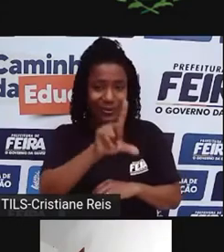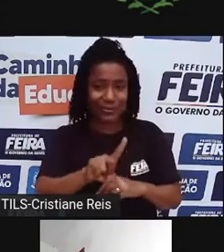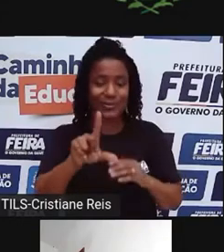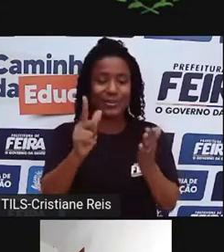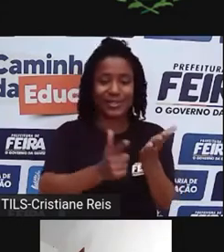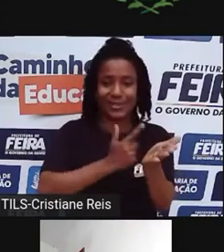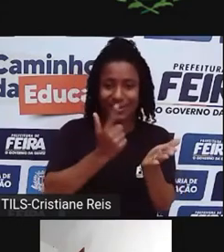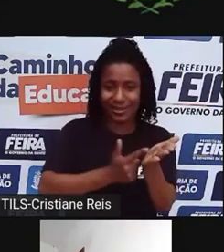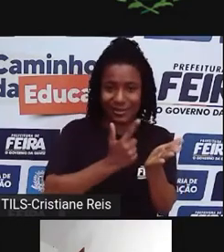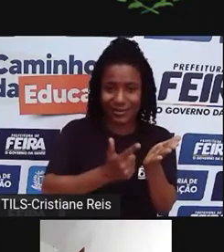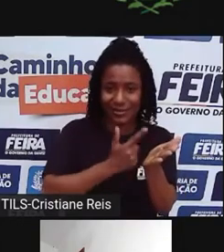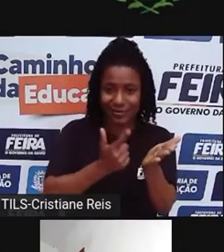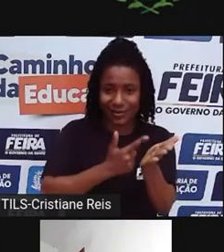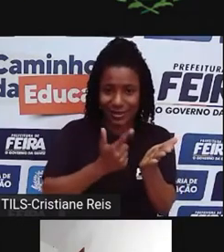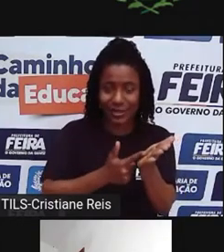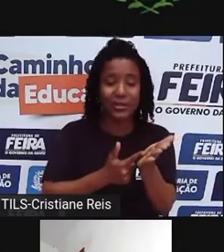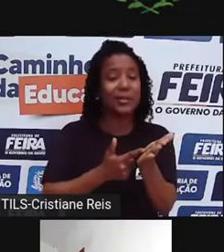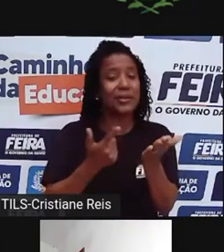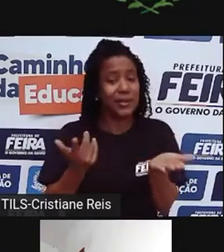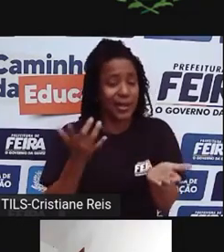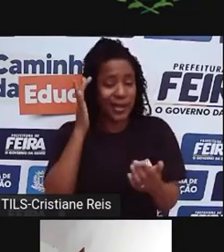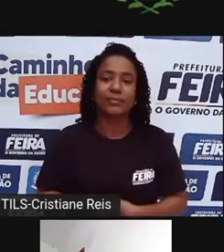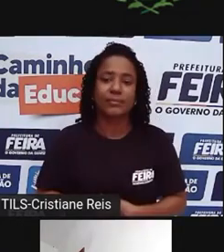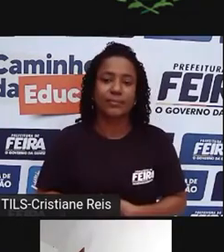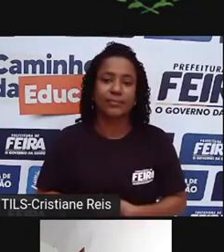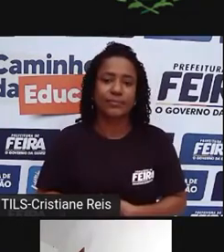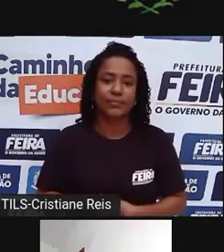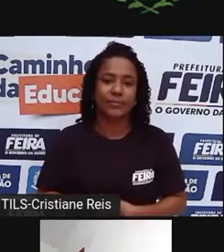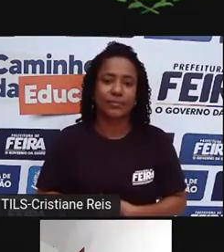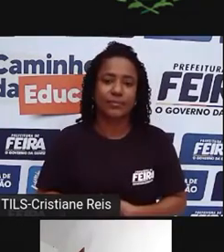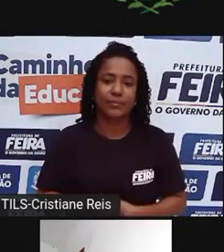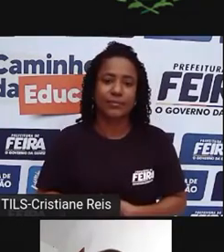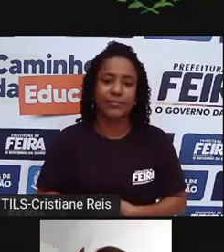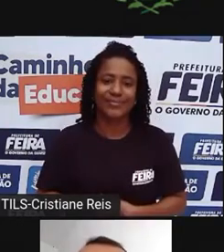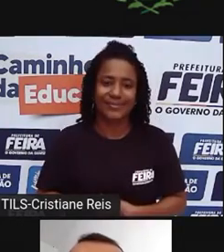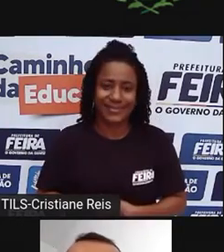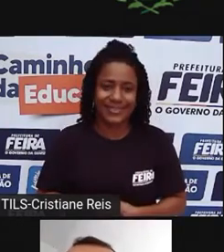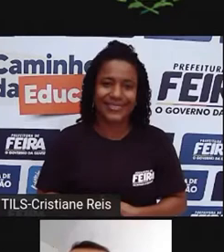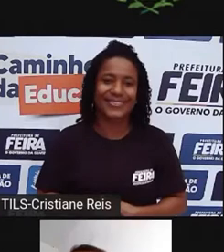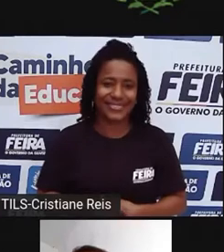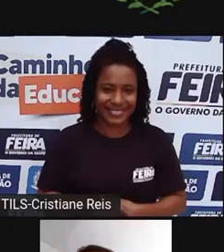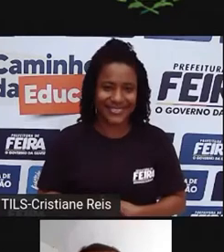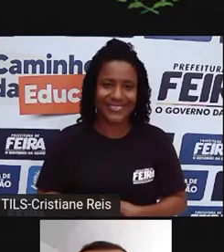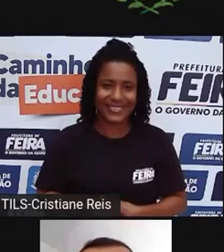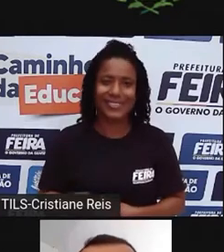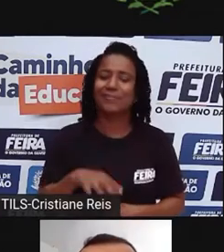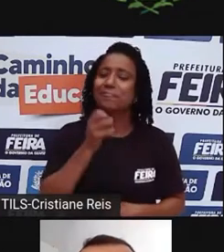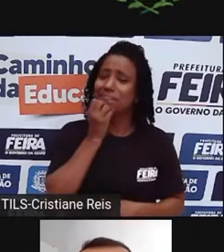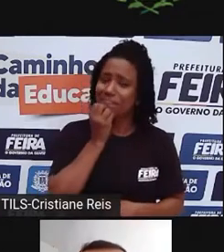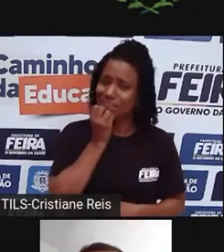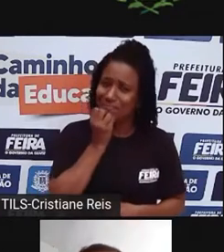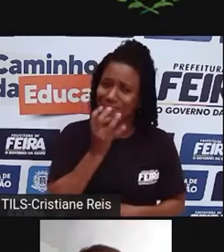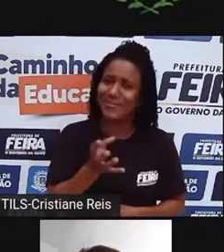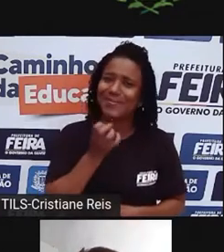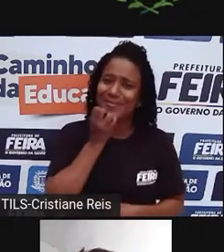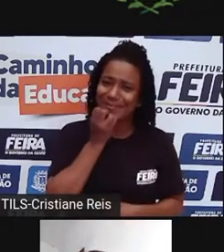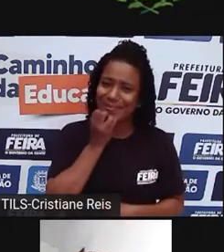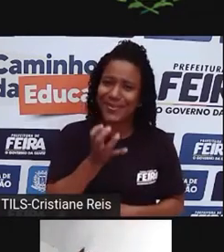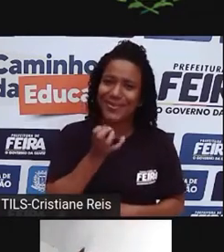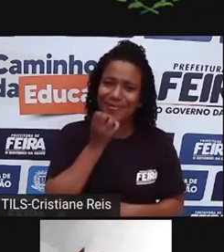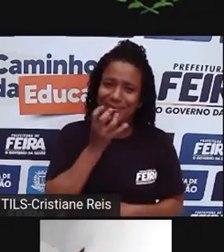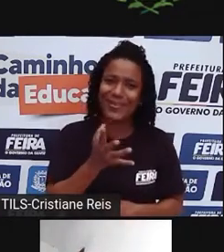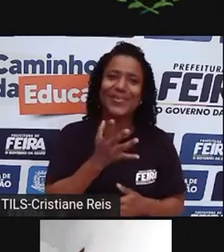meu aqui, de um ponto de vista colonial. Muito bem, Eduardo. Foi um bom começo, foi um começo, uma introdução